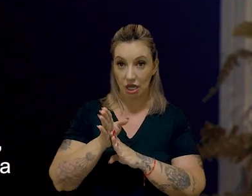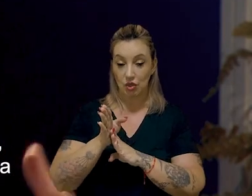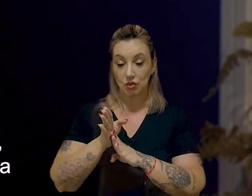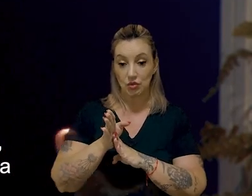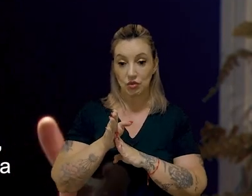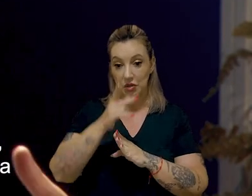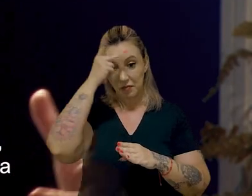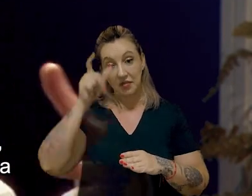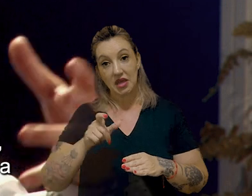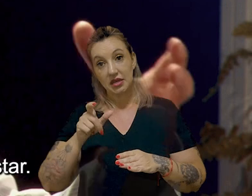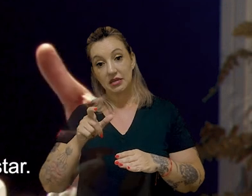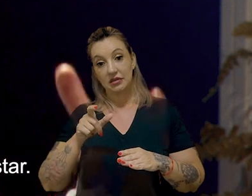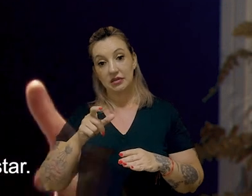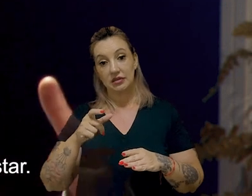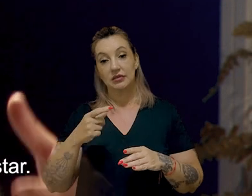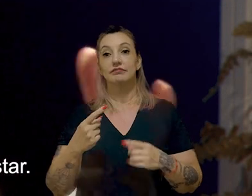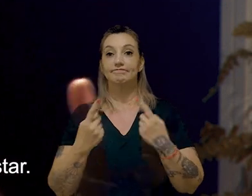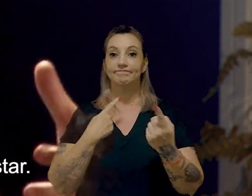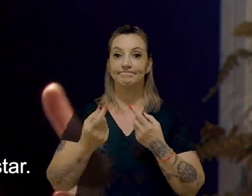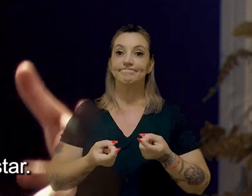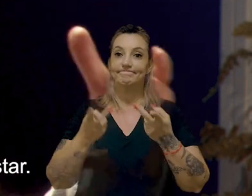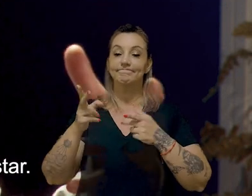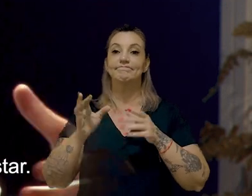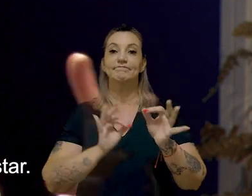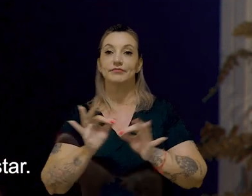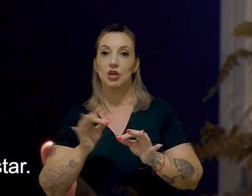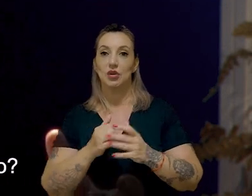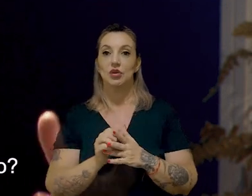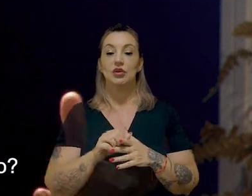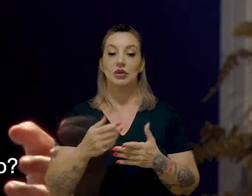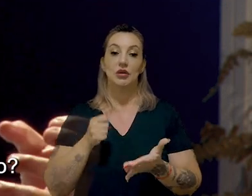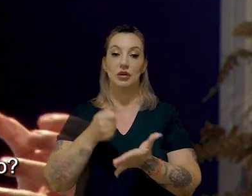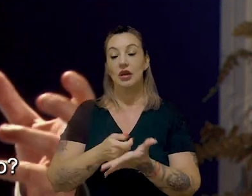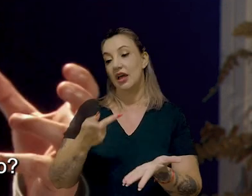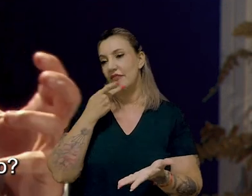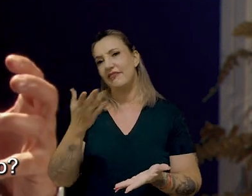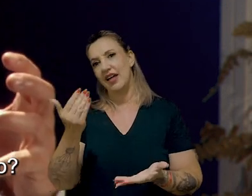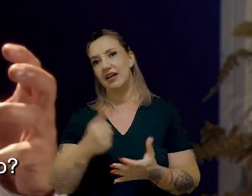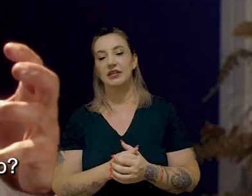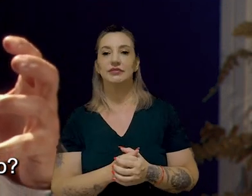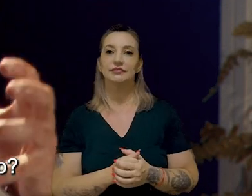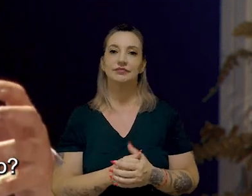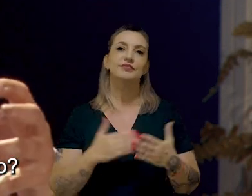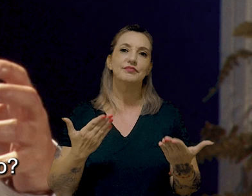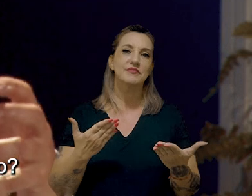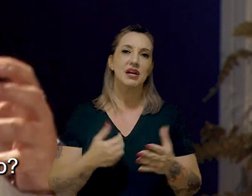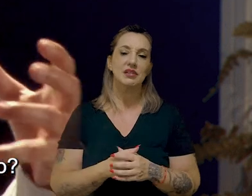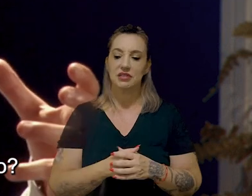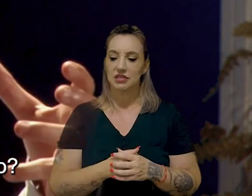enfim, as pessoas com quem a gente acaba tendo que vender esses projetos e apostar, o cara fala, vem cá, mas